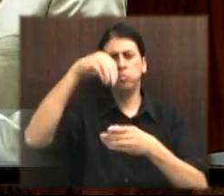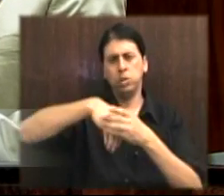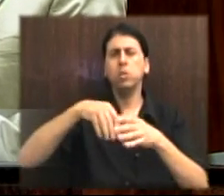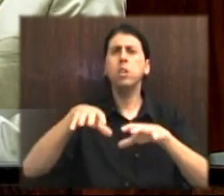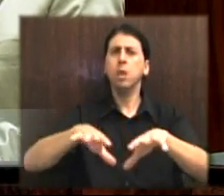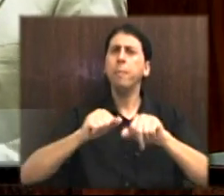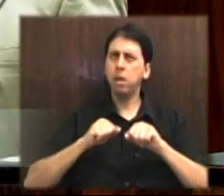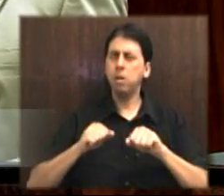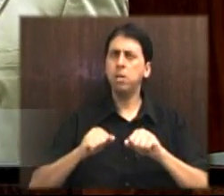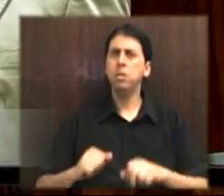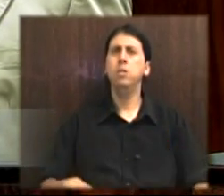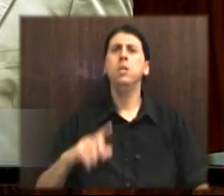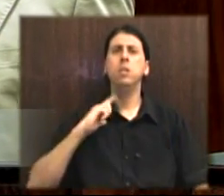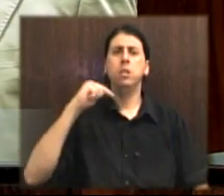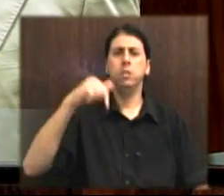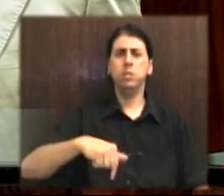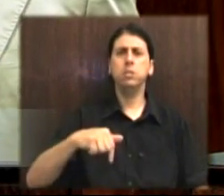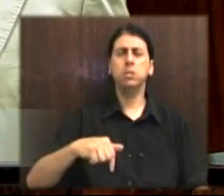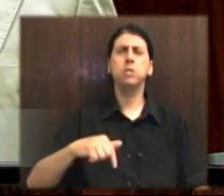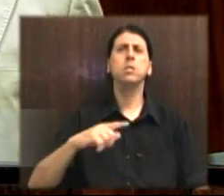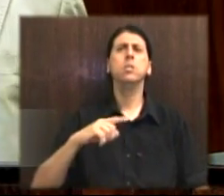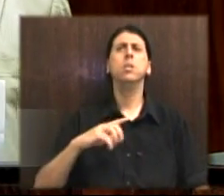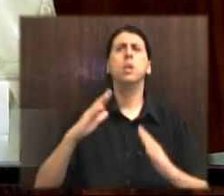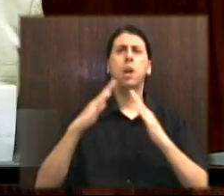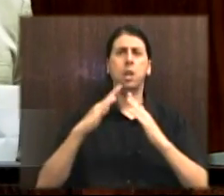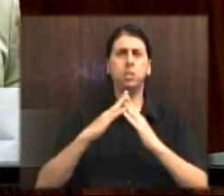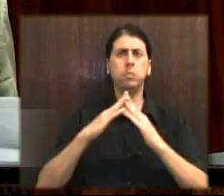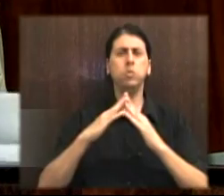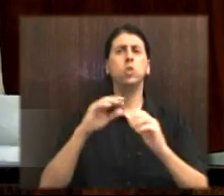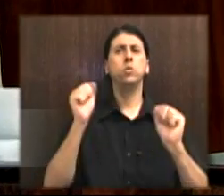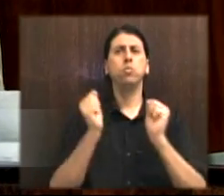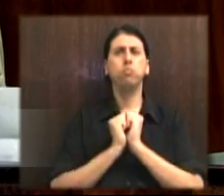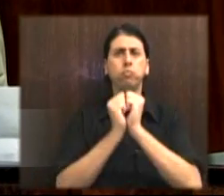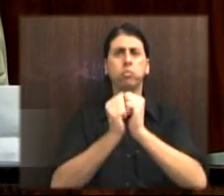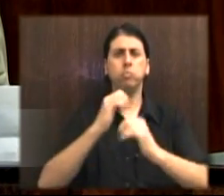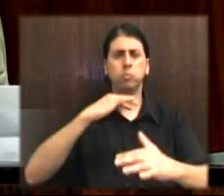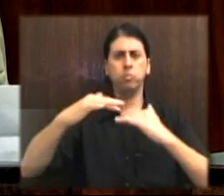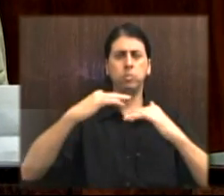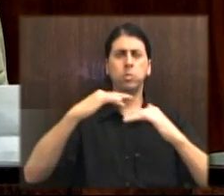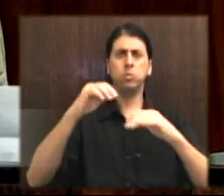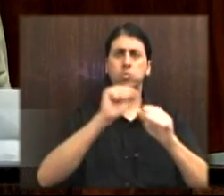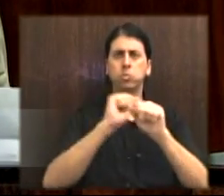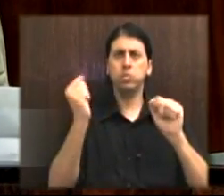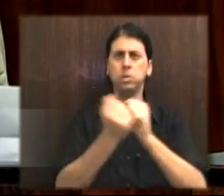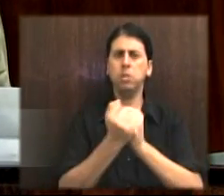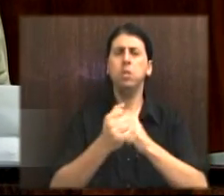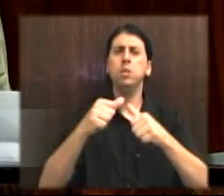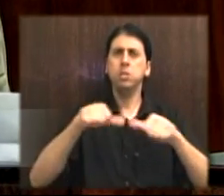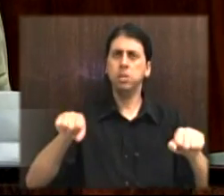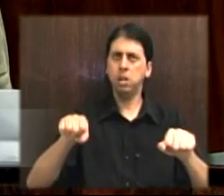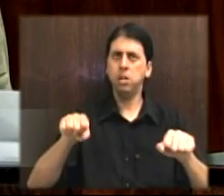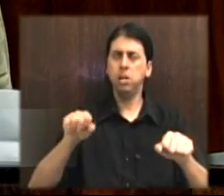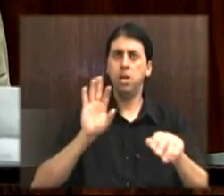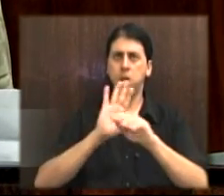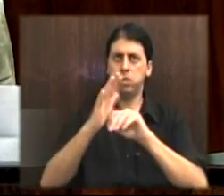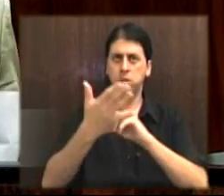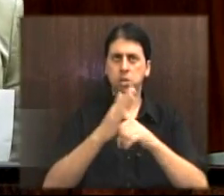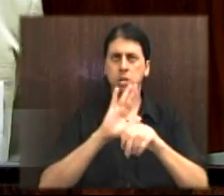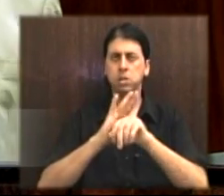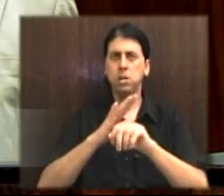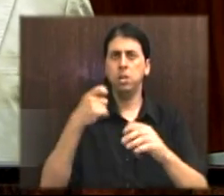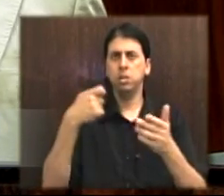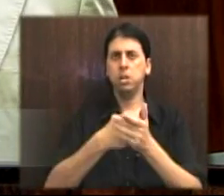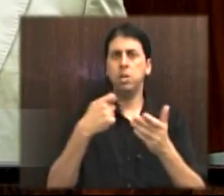E essa Casa, junto com o movimento social, está auxiliando na luta